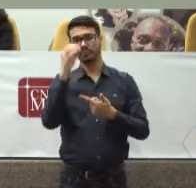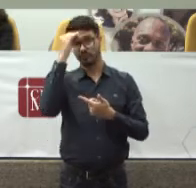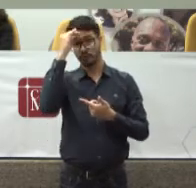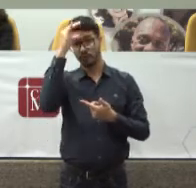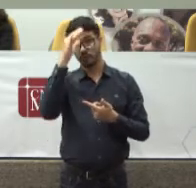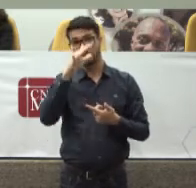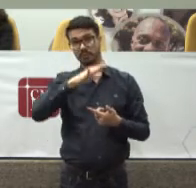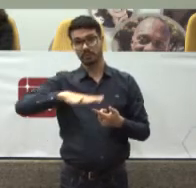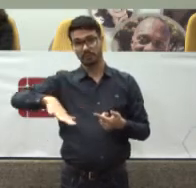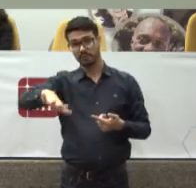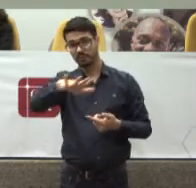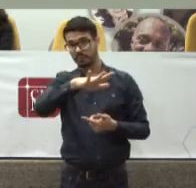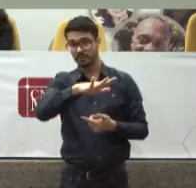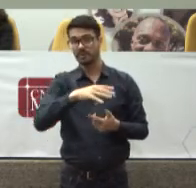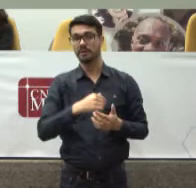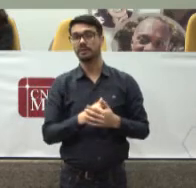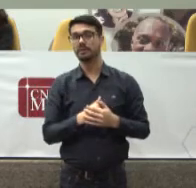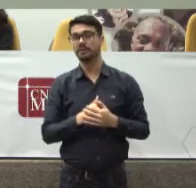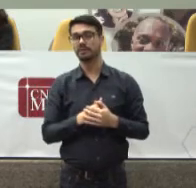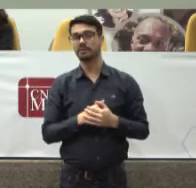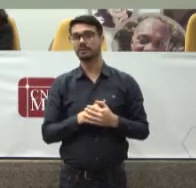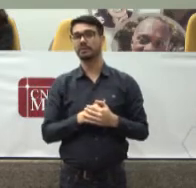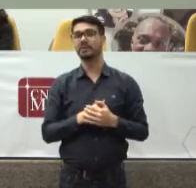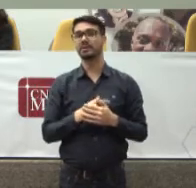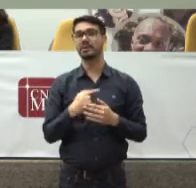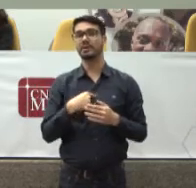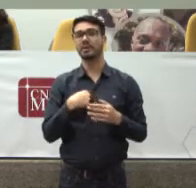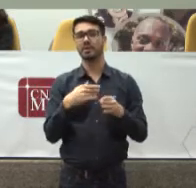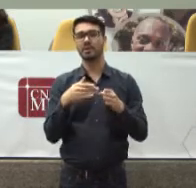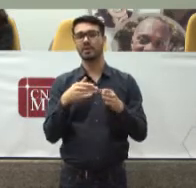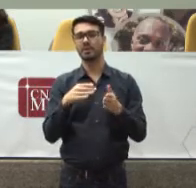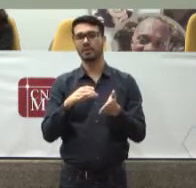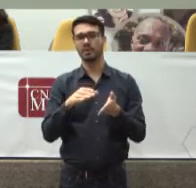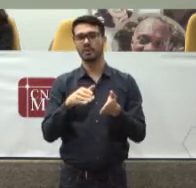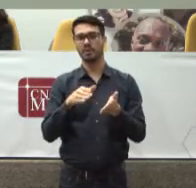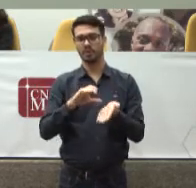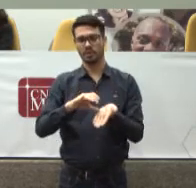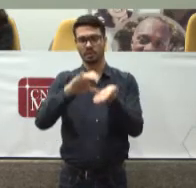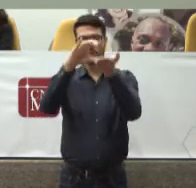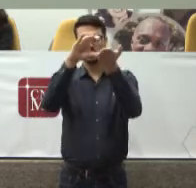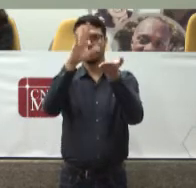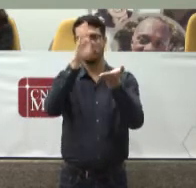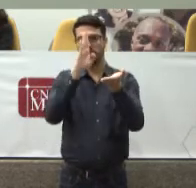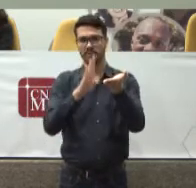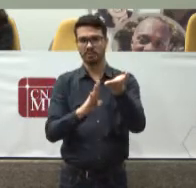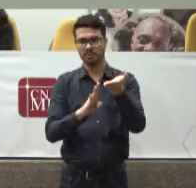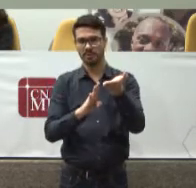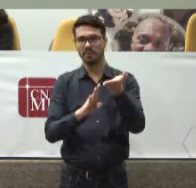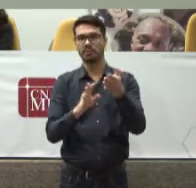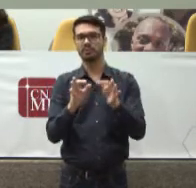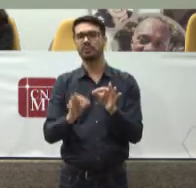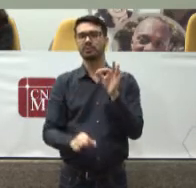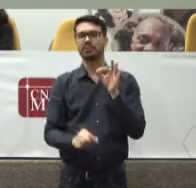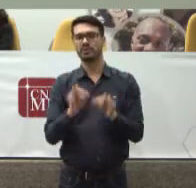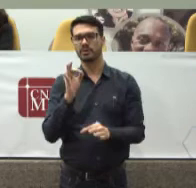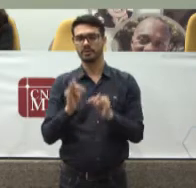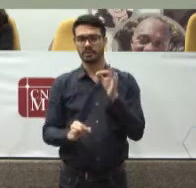Ministério Público Brasileiro Aquilo que o Conselho Nacional De Justiça Desenvolve Na área da saúde